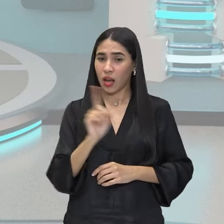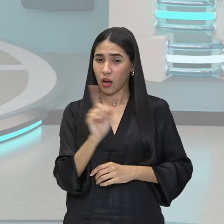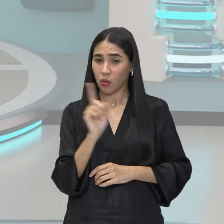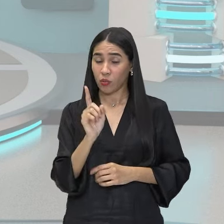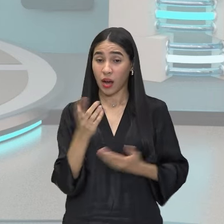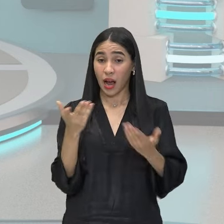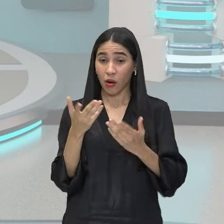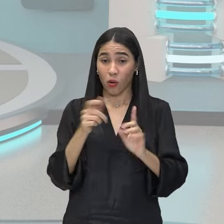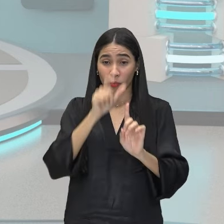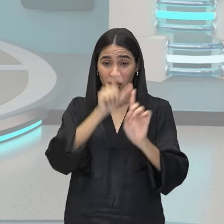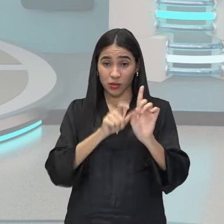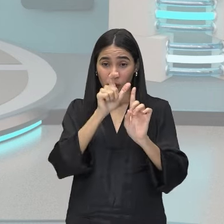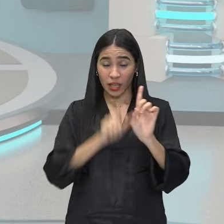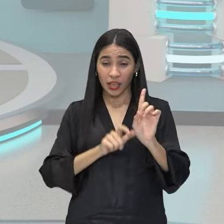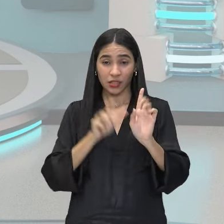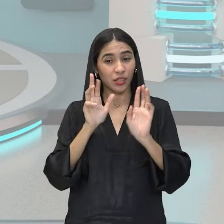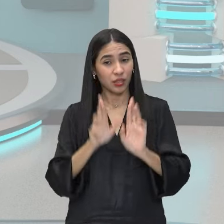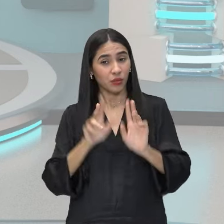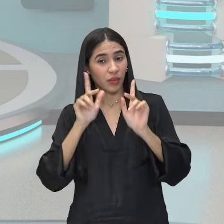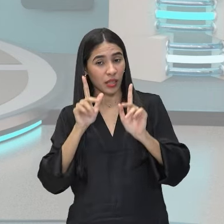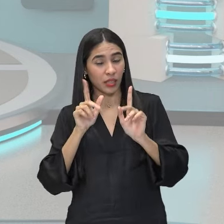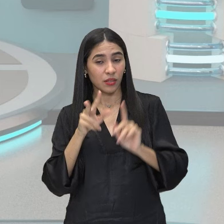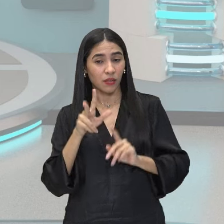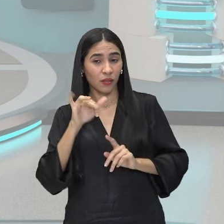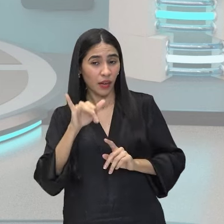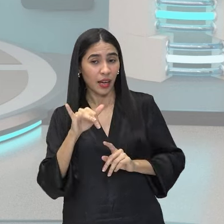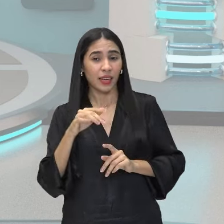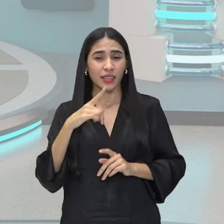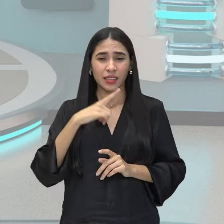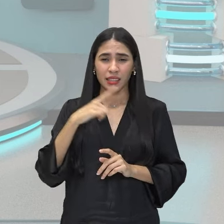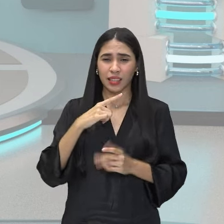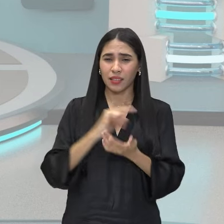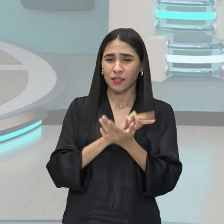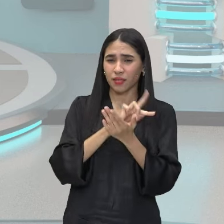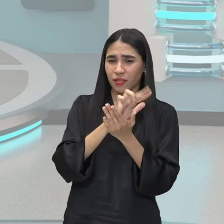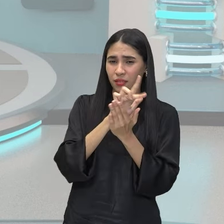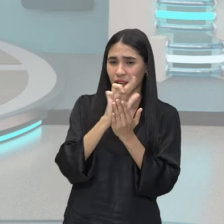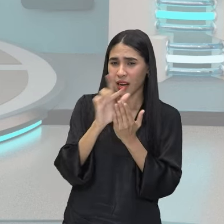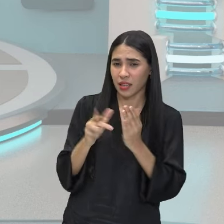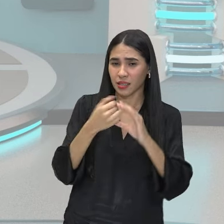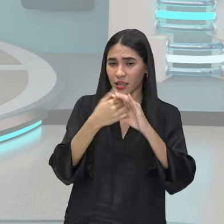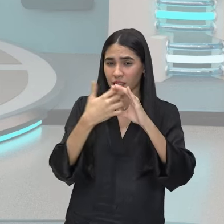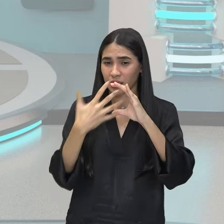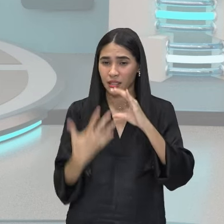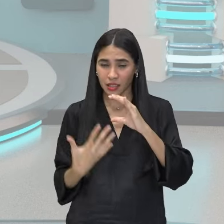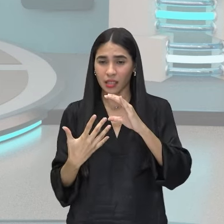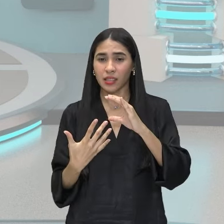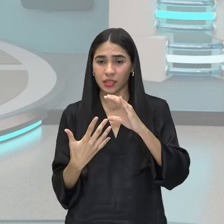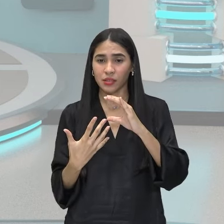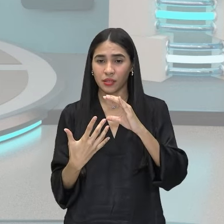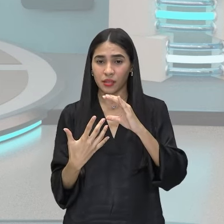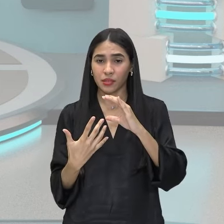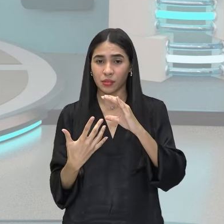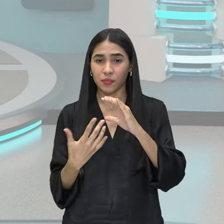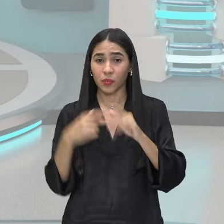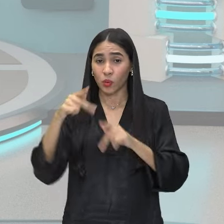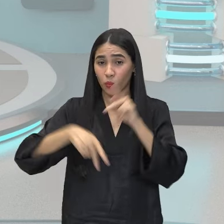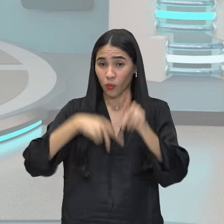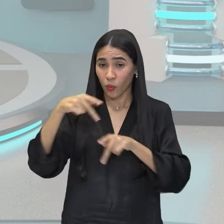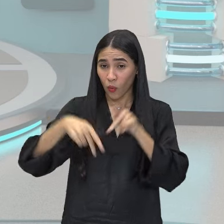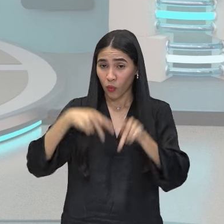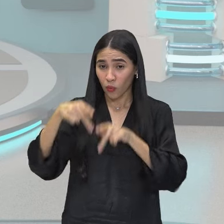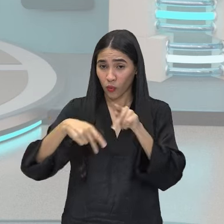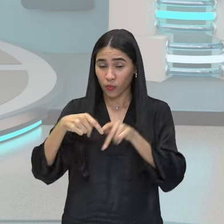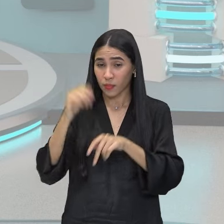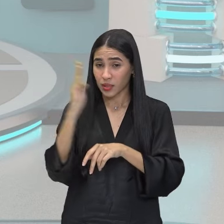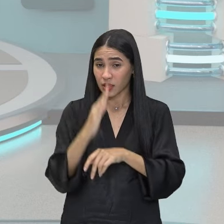Este herói é diferente. Vai apresentar, tentar resumir todas as características do povo brasileiro numa